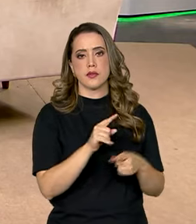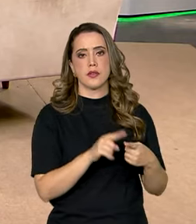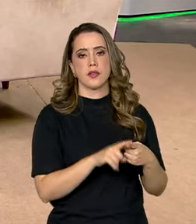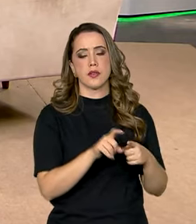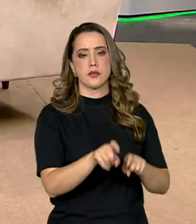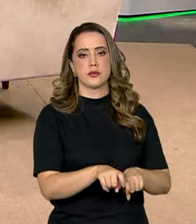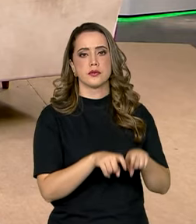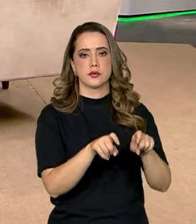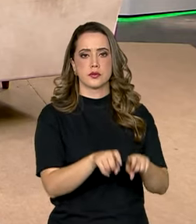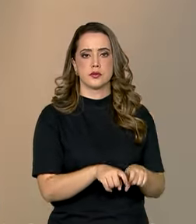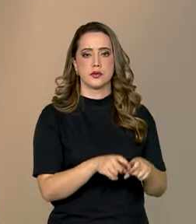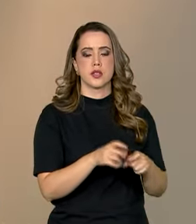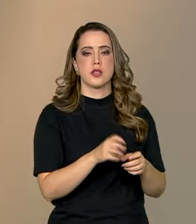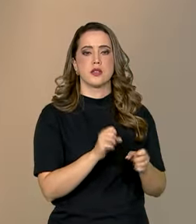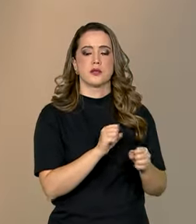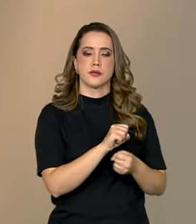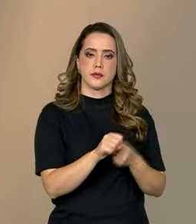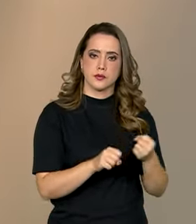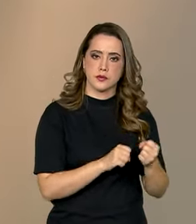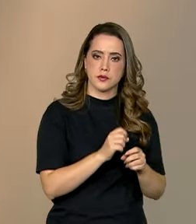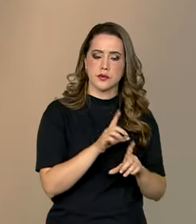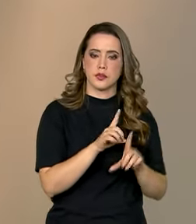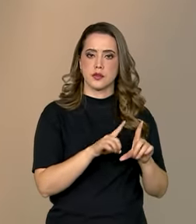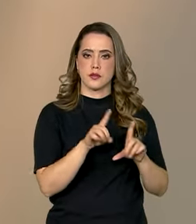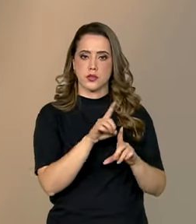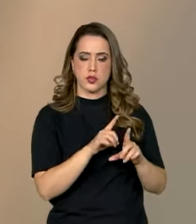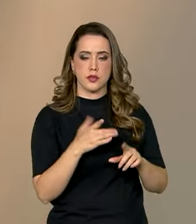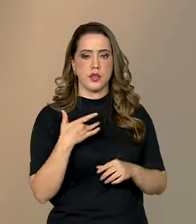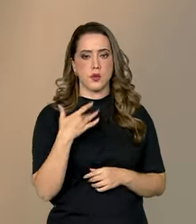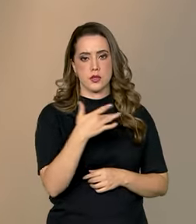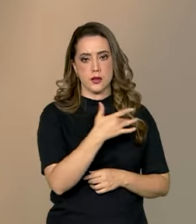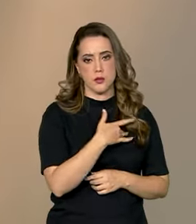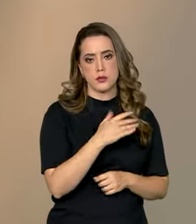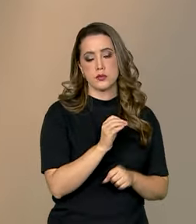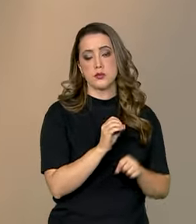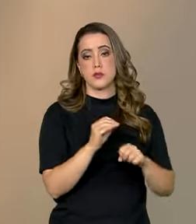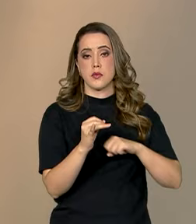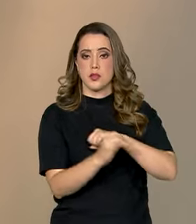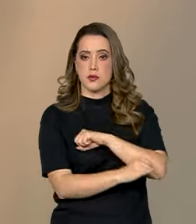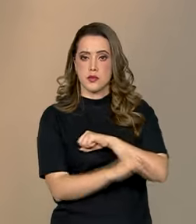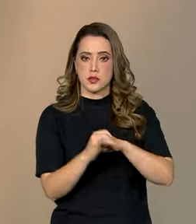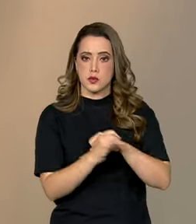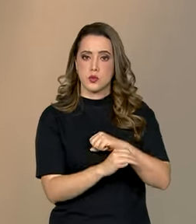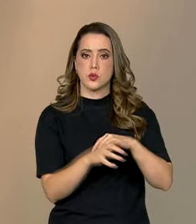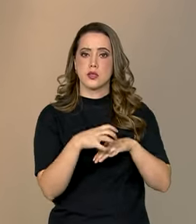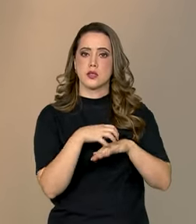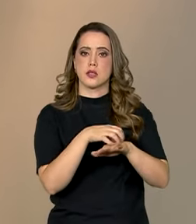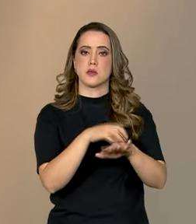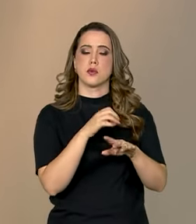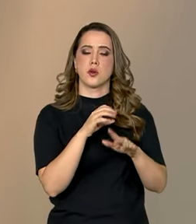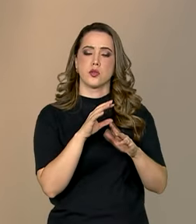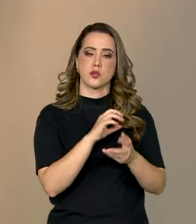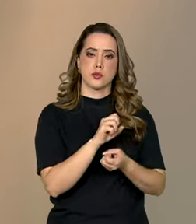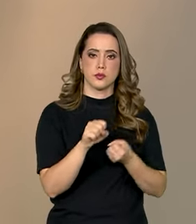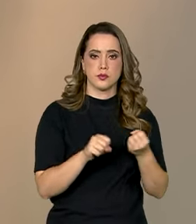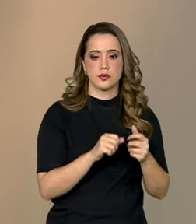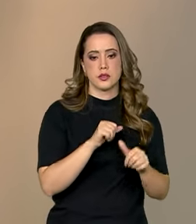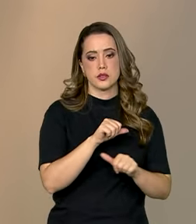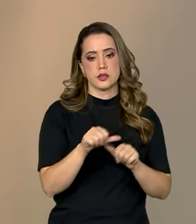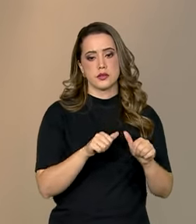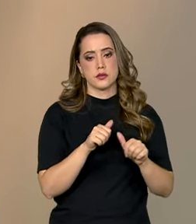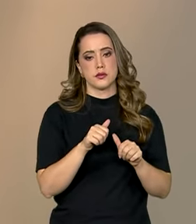Agroindústria, sustentável, digital, área de saúde, infraestrutura e mobilidade sustentável, transformação digital,